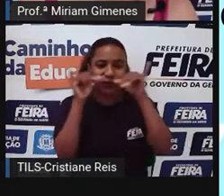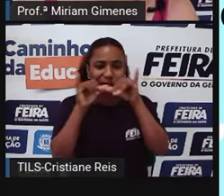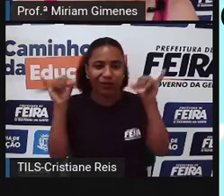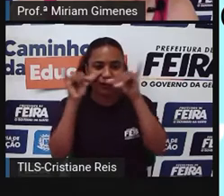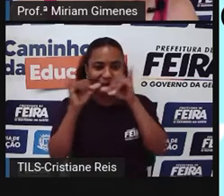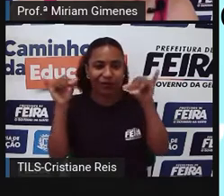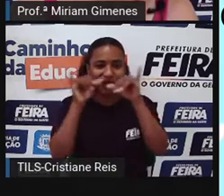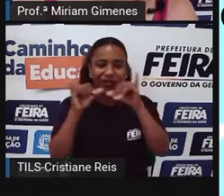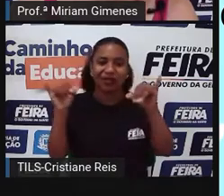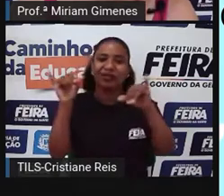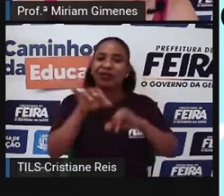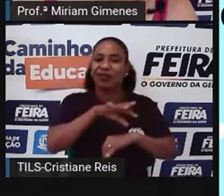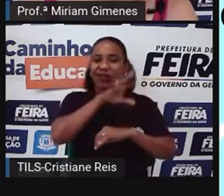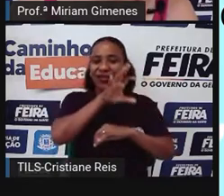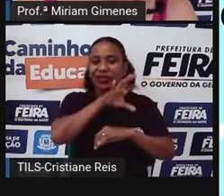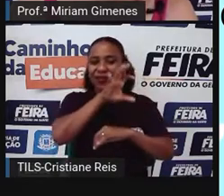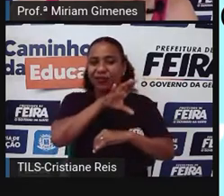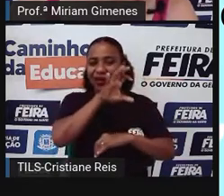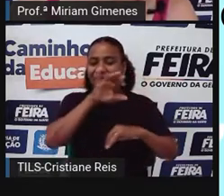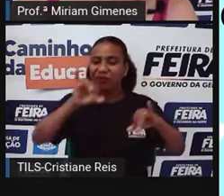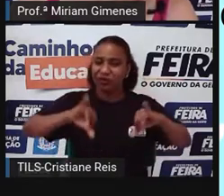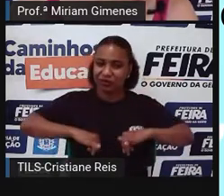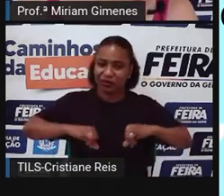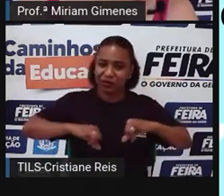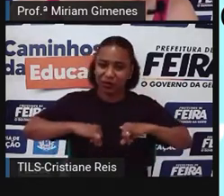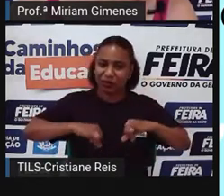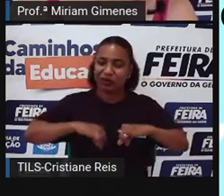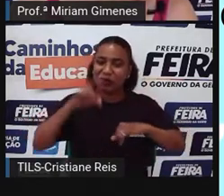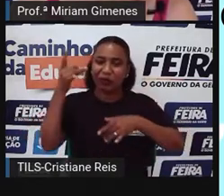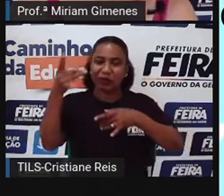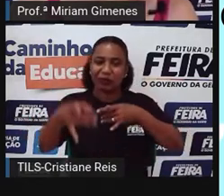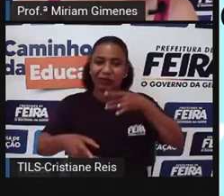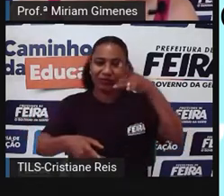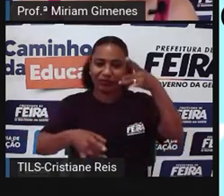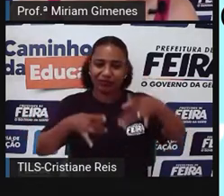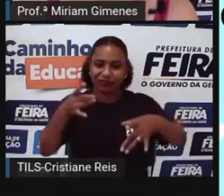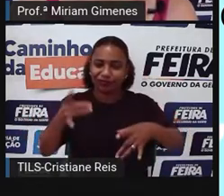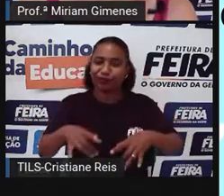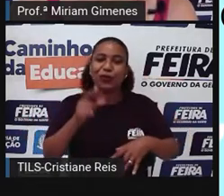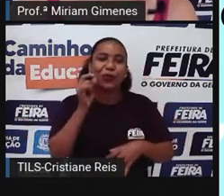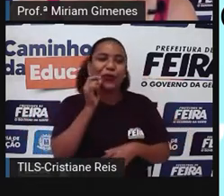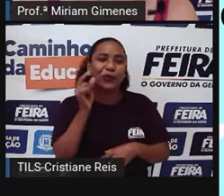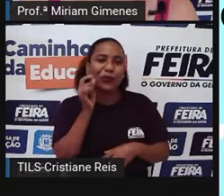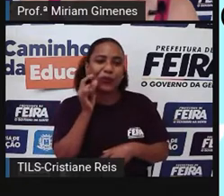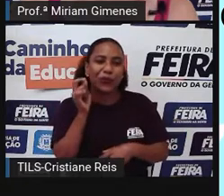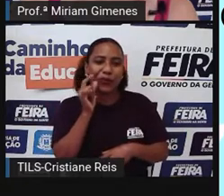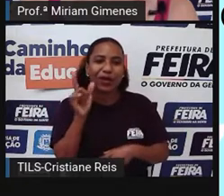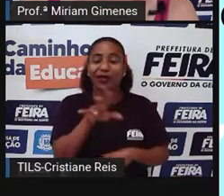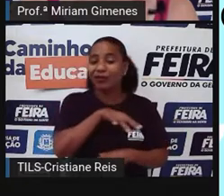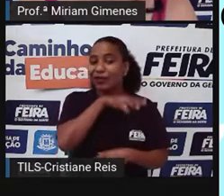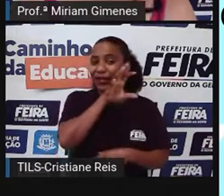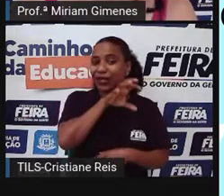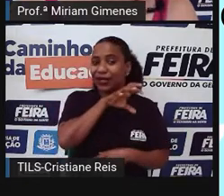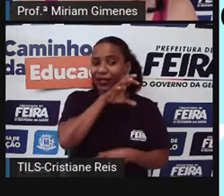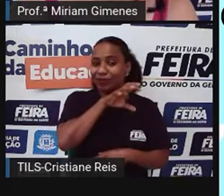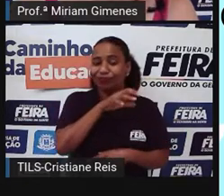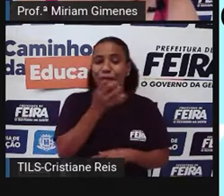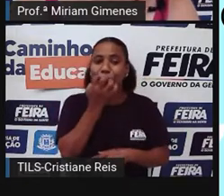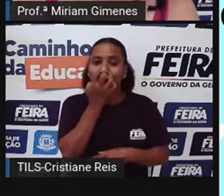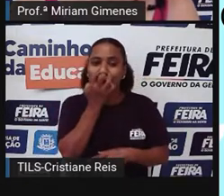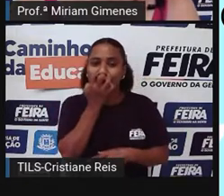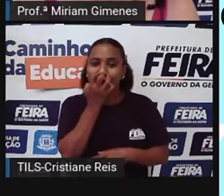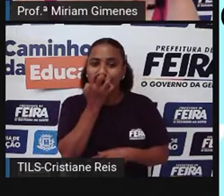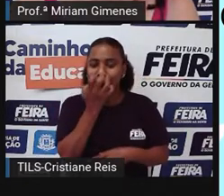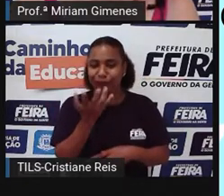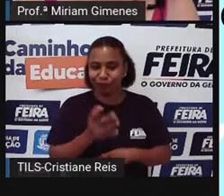E os animais que a gente mais ouve falar, né? Nesse caso, são cães e gatos que vivem nas ruas, estão